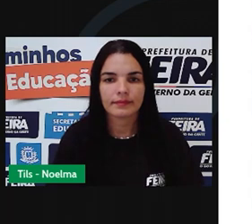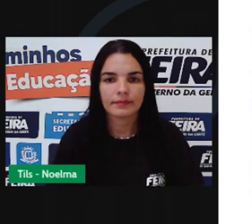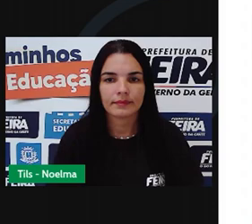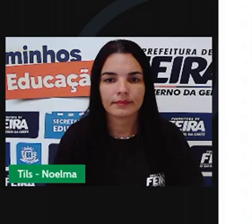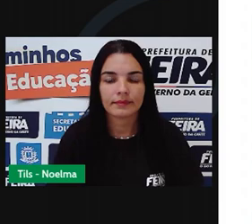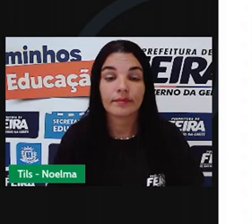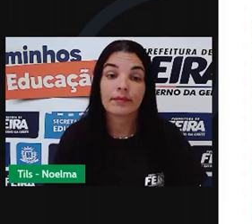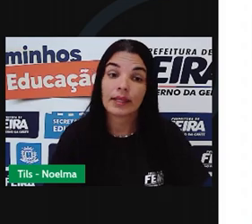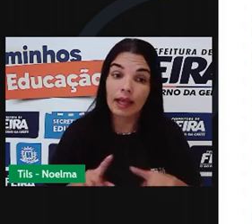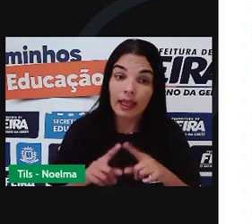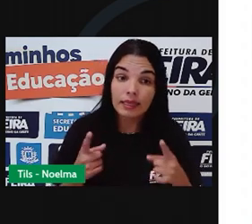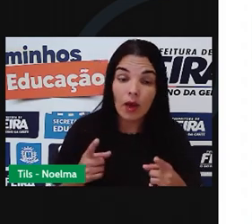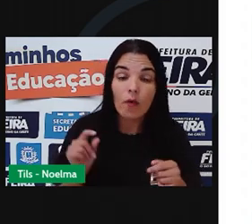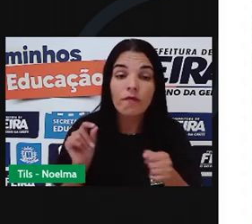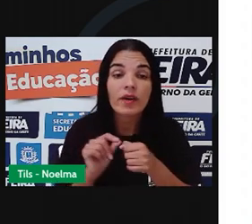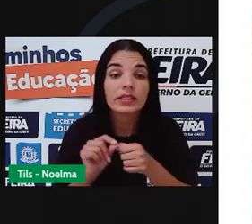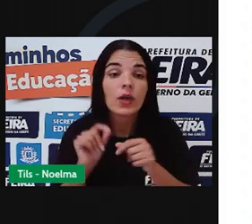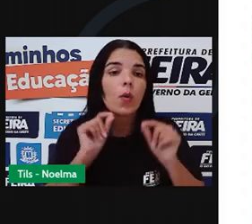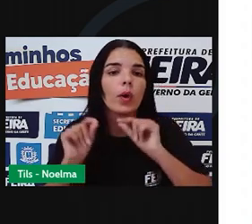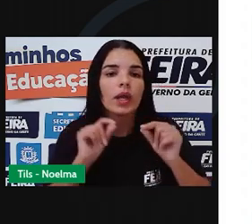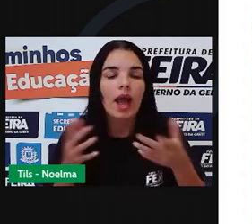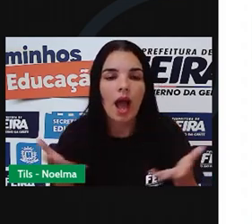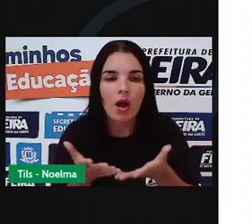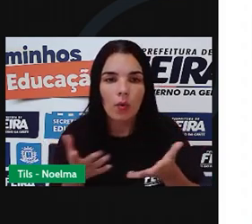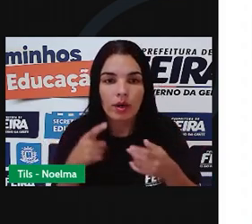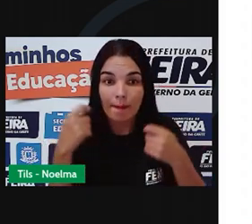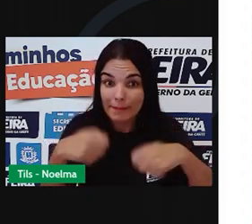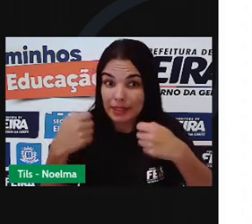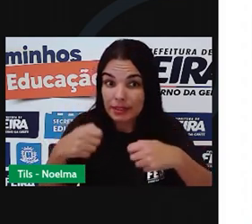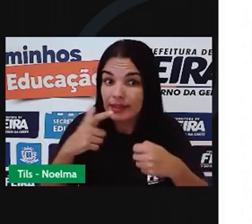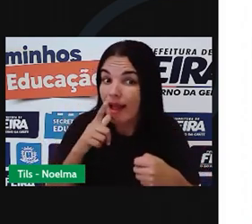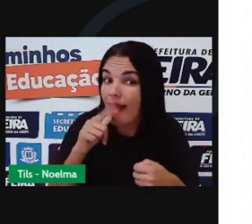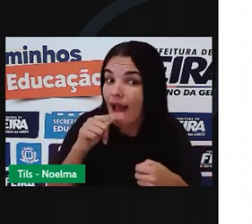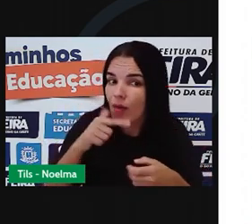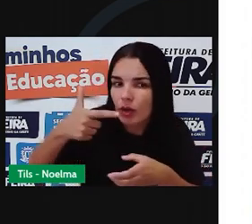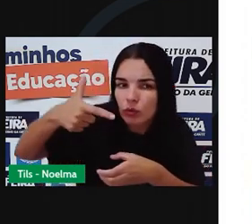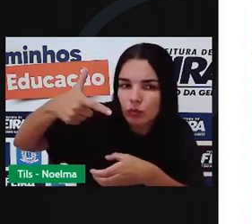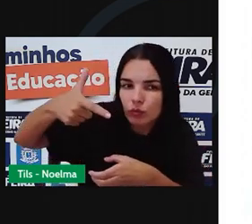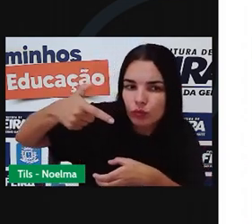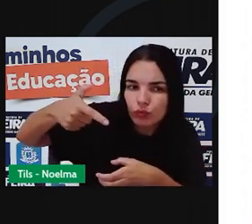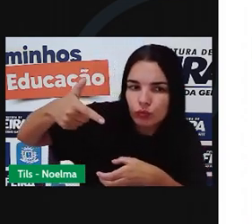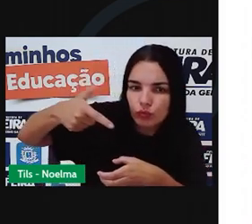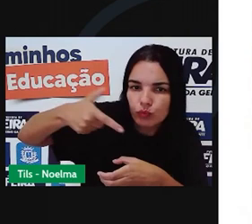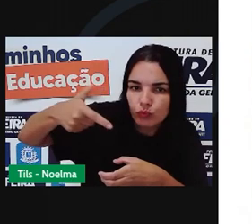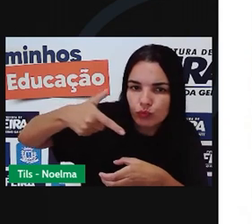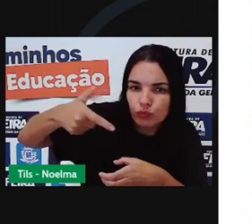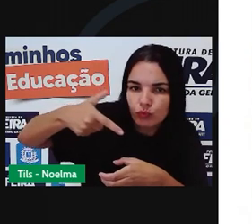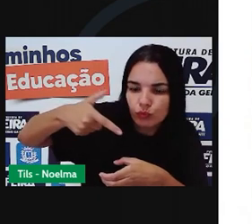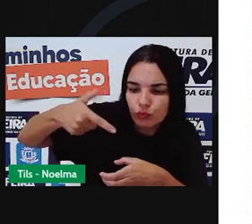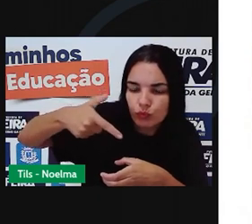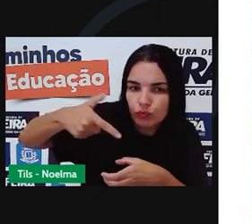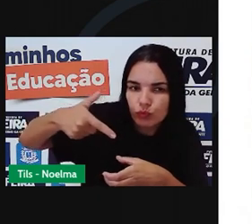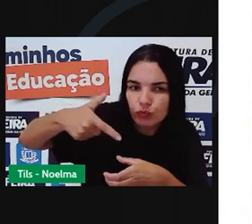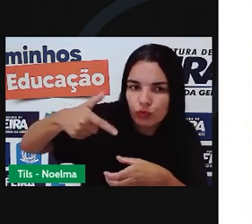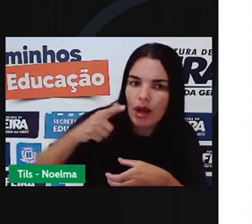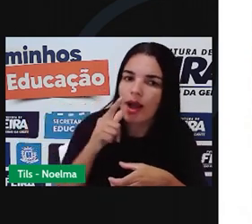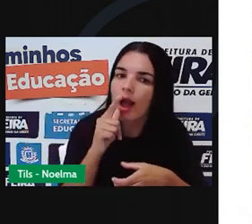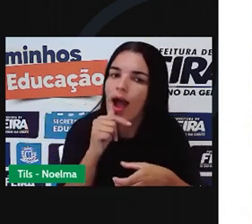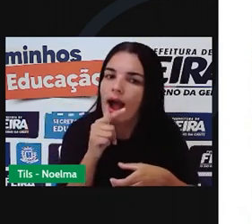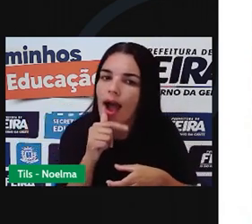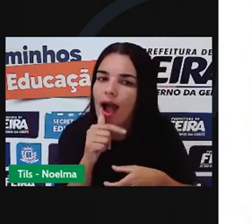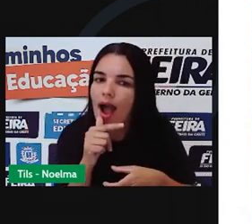Então, o que você vai fazer agora? Você vai regar bastante o sistema. Vou usar a própria água aqui.